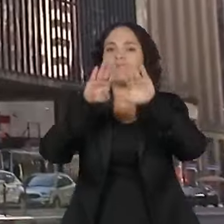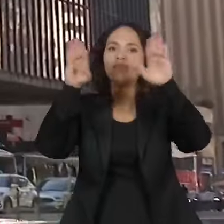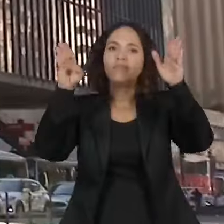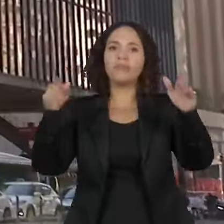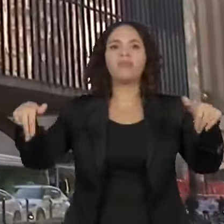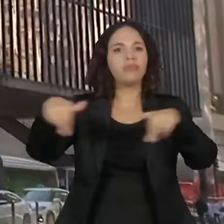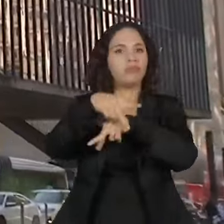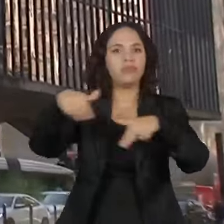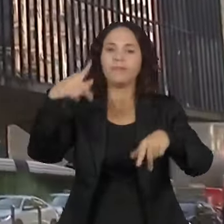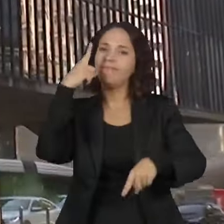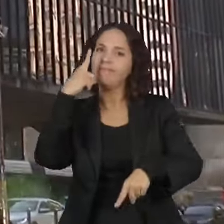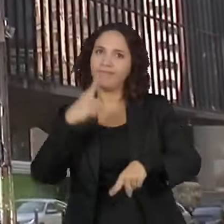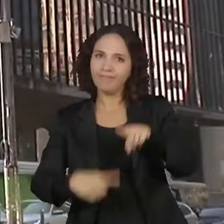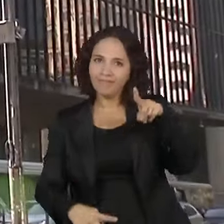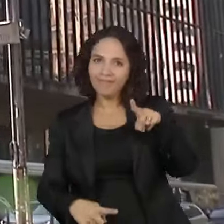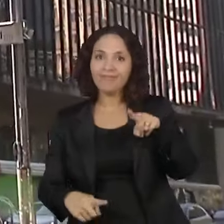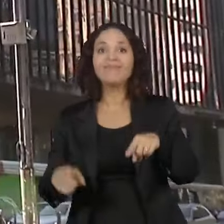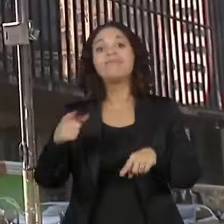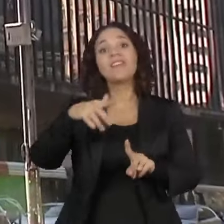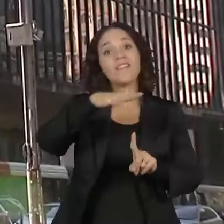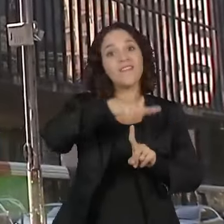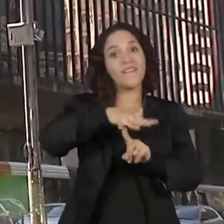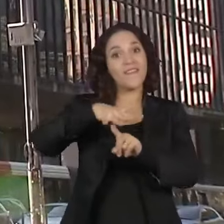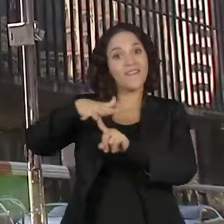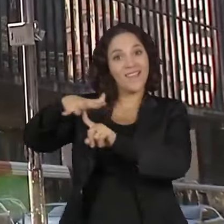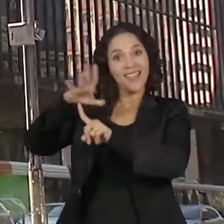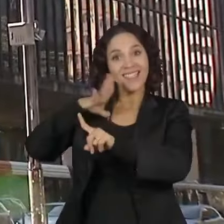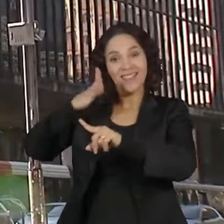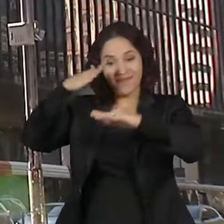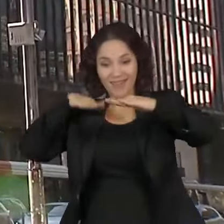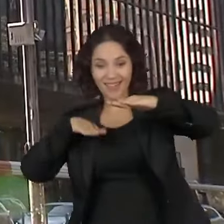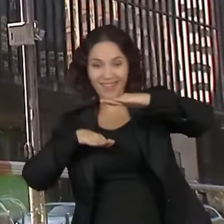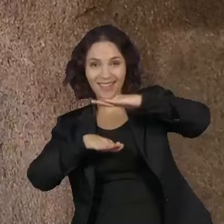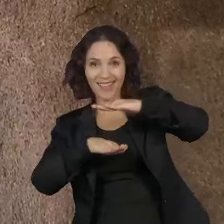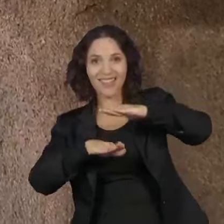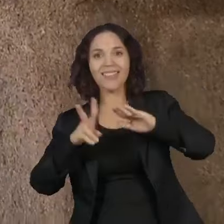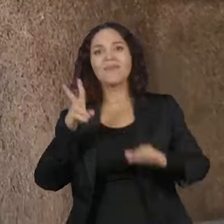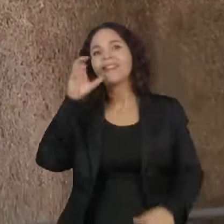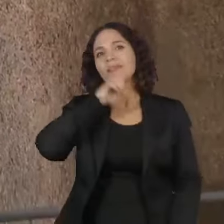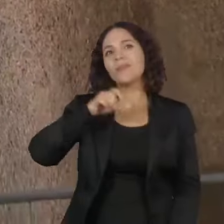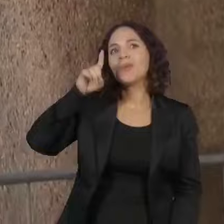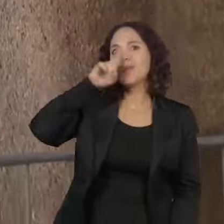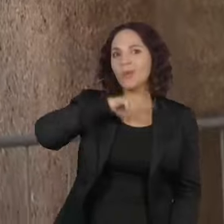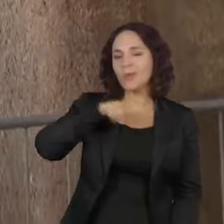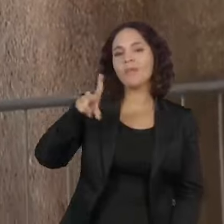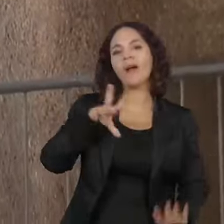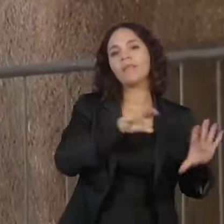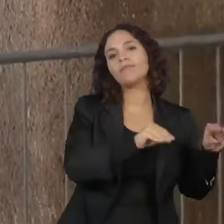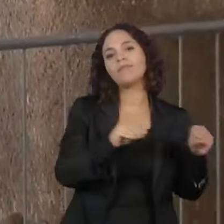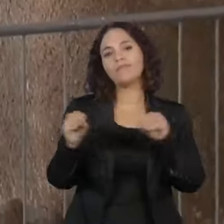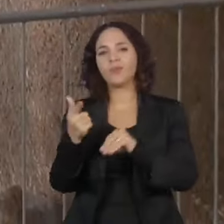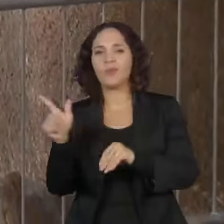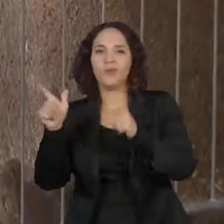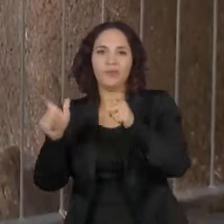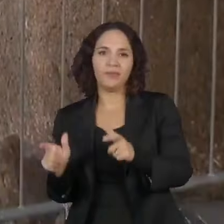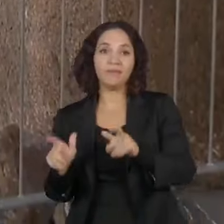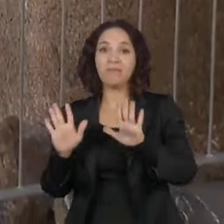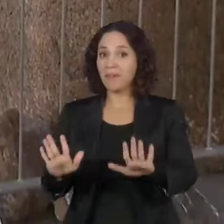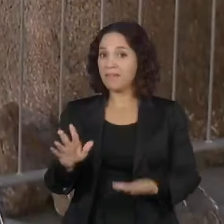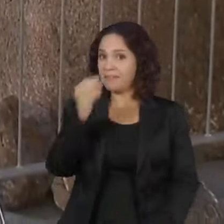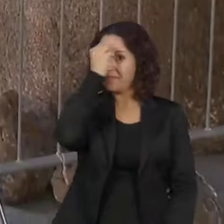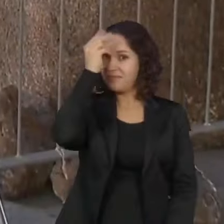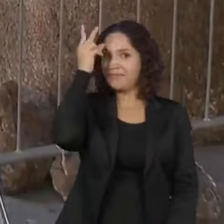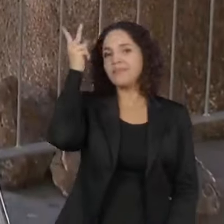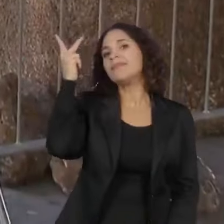circulação e a tradicional feira de artesanato, que acontece no local aos finais de semana, será transferida. Mas a Prefeitura de São